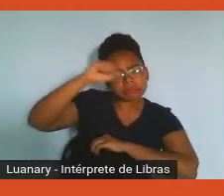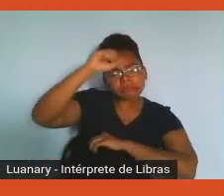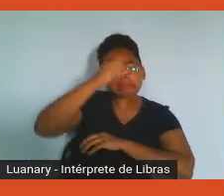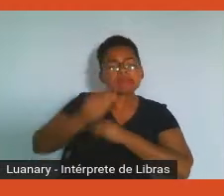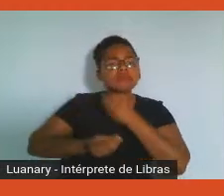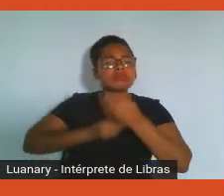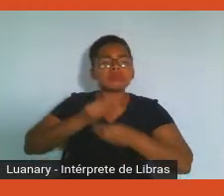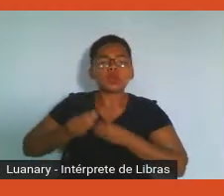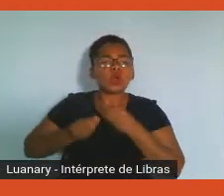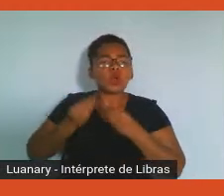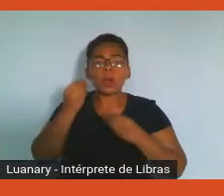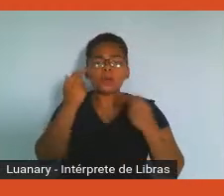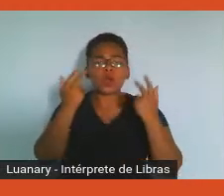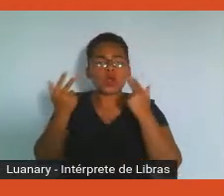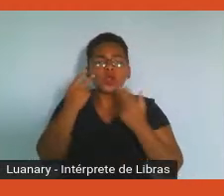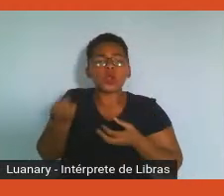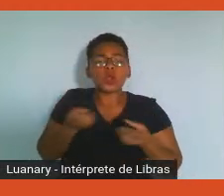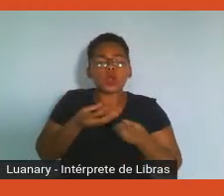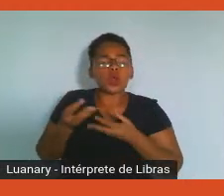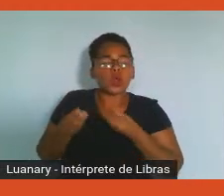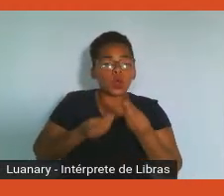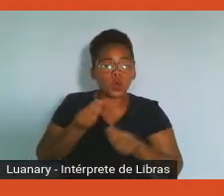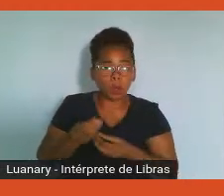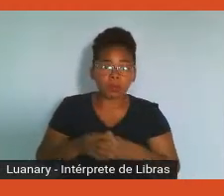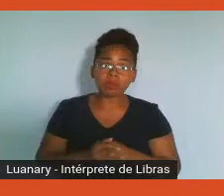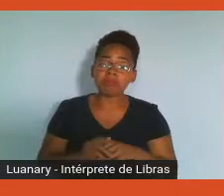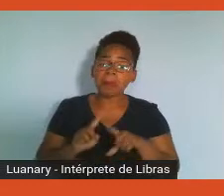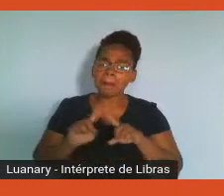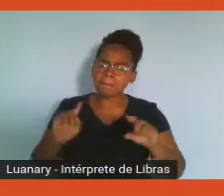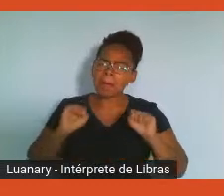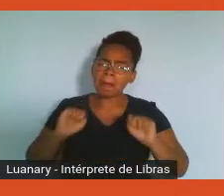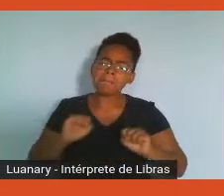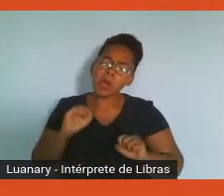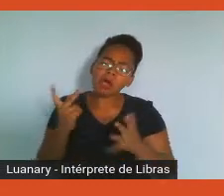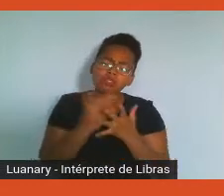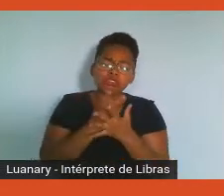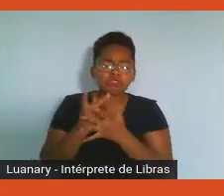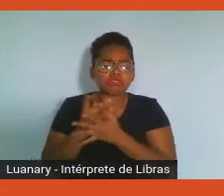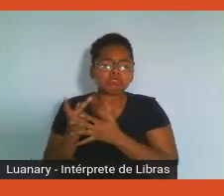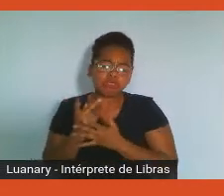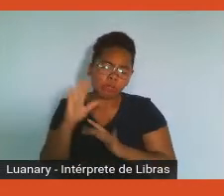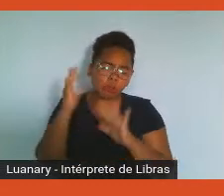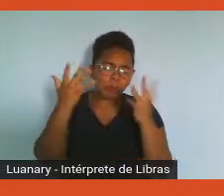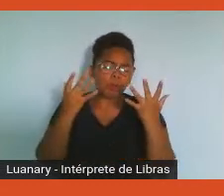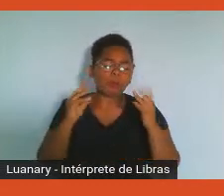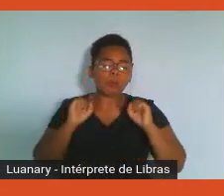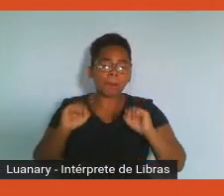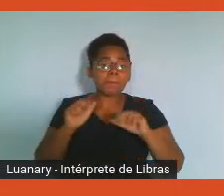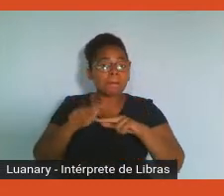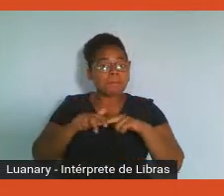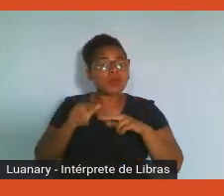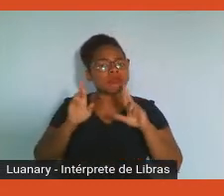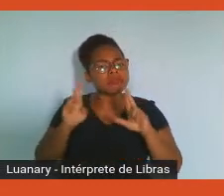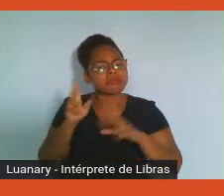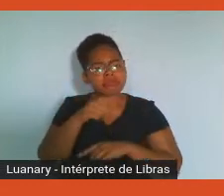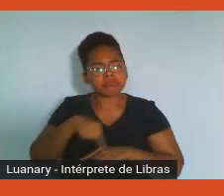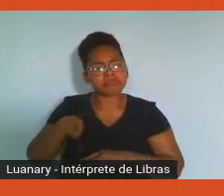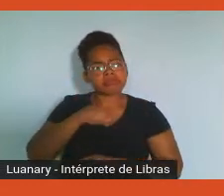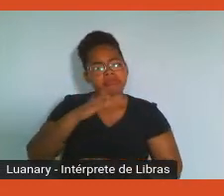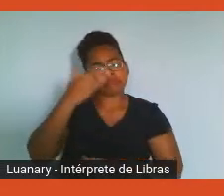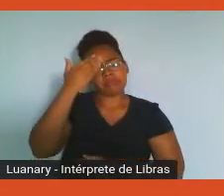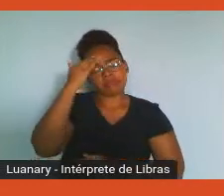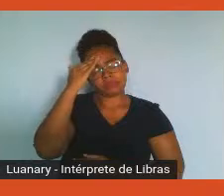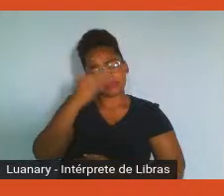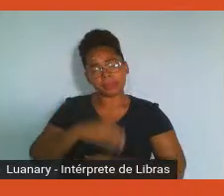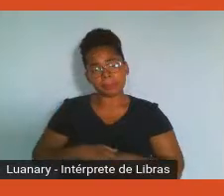de interação. Porém, erros e imprevistos podem acontecer e contamos com a compreensão de todos vocês. Para que possamos